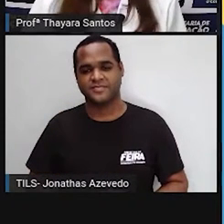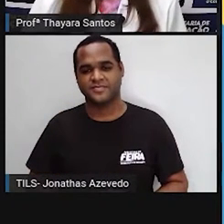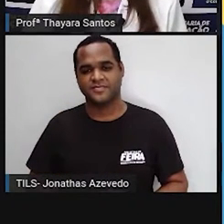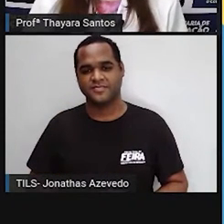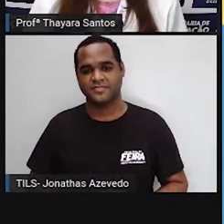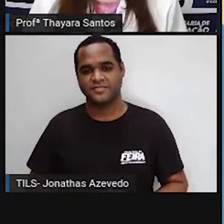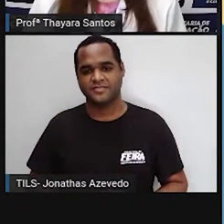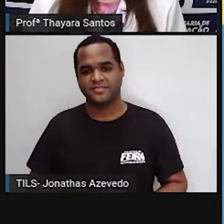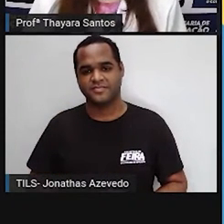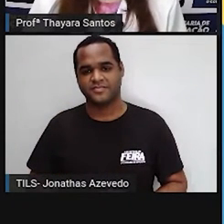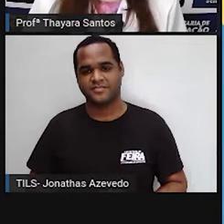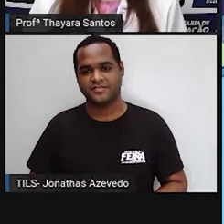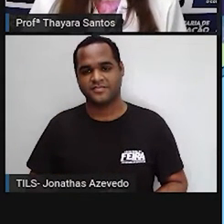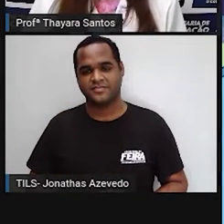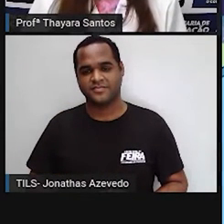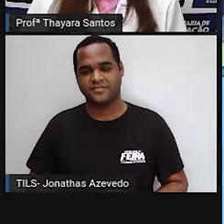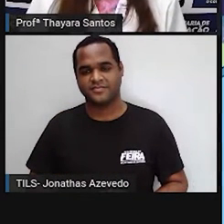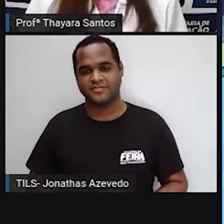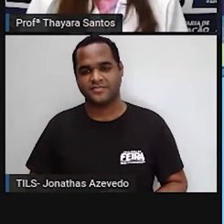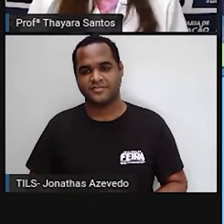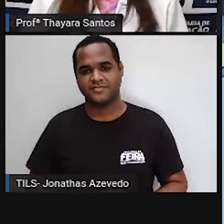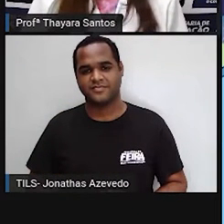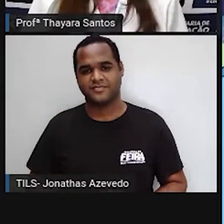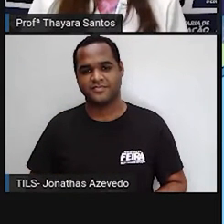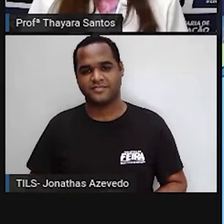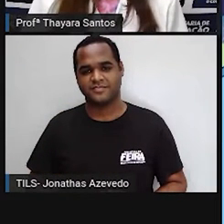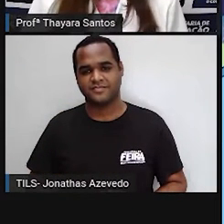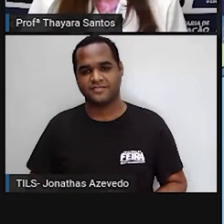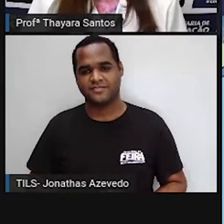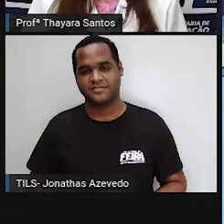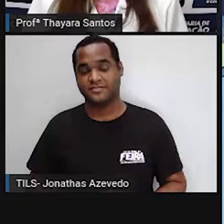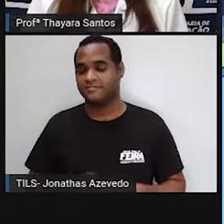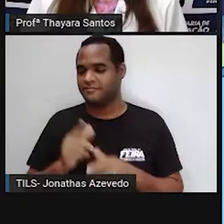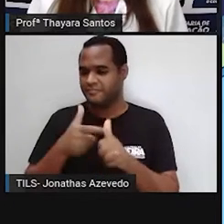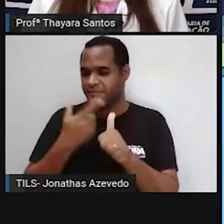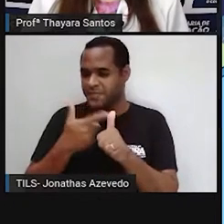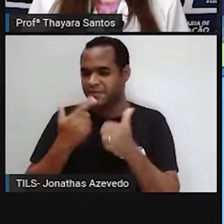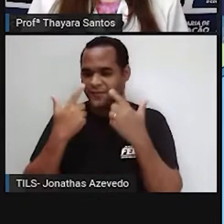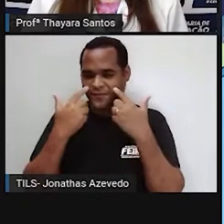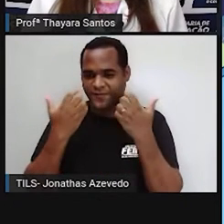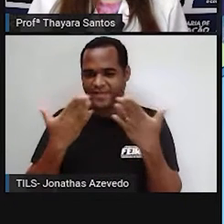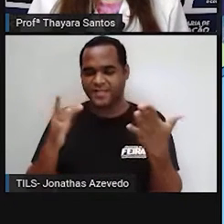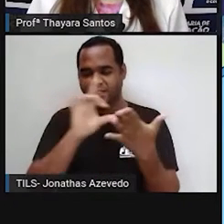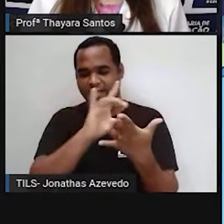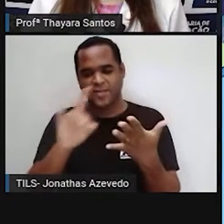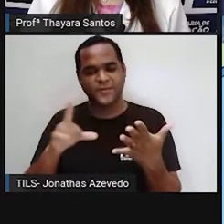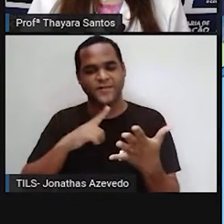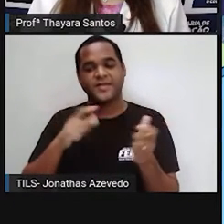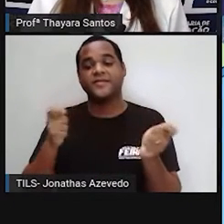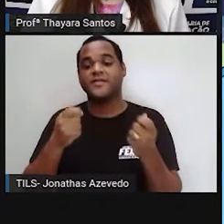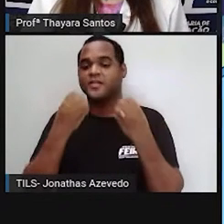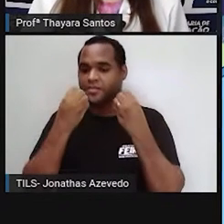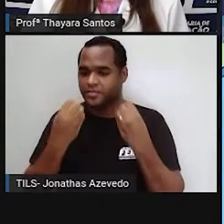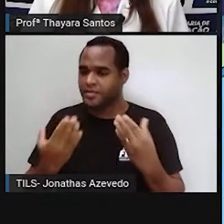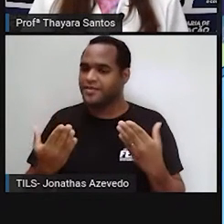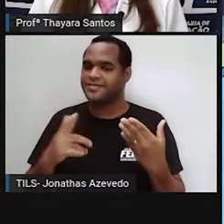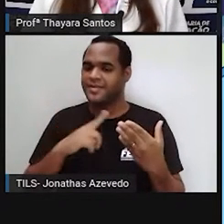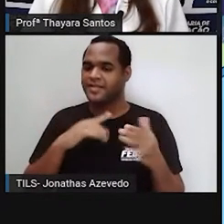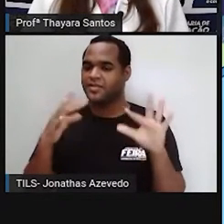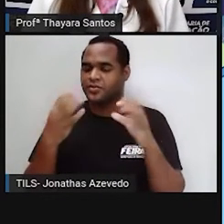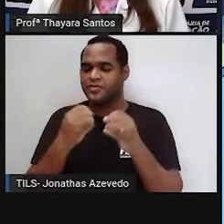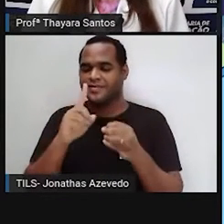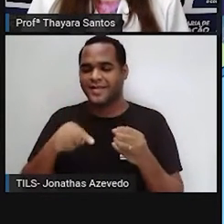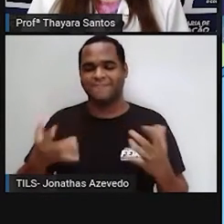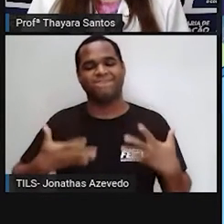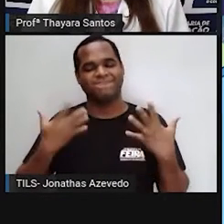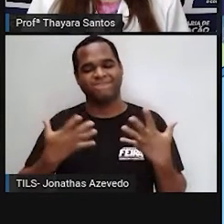Então vamos lá. Primeiro do que tudo, sejam todos vocês aí do outro lado muito bem-vindos de volta. É uma alegria